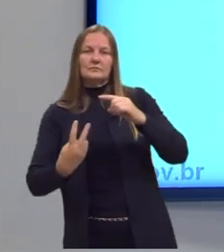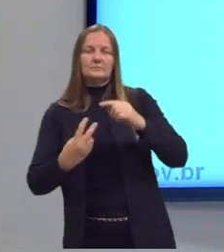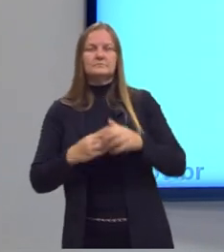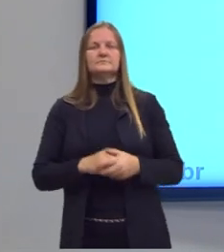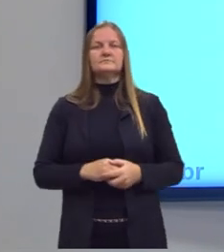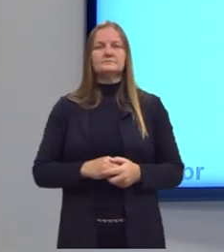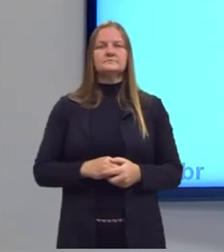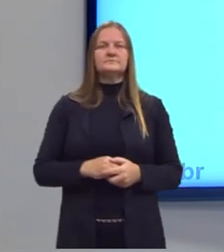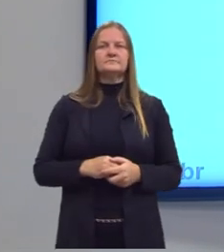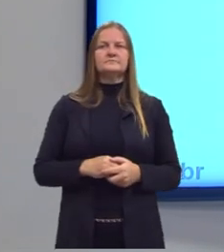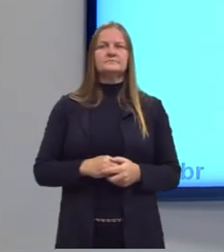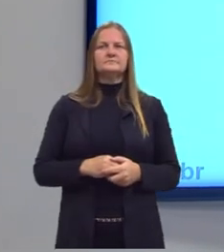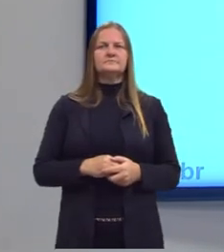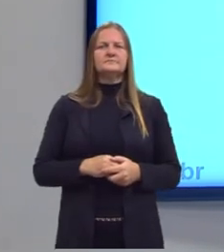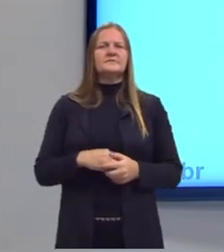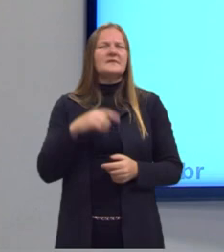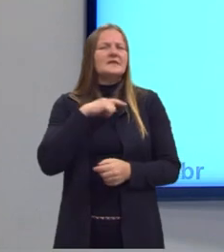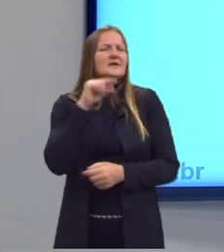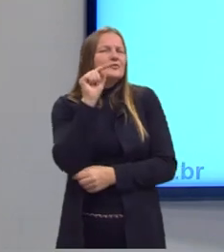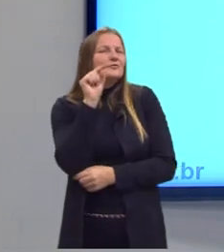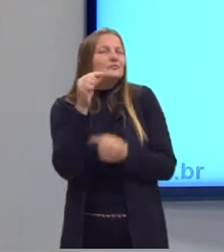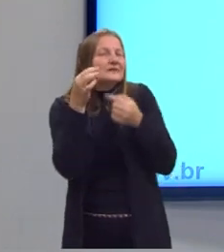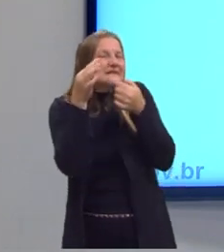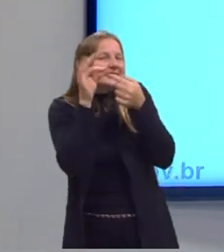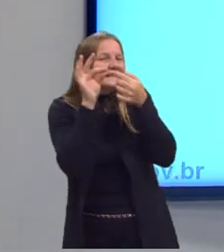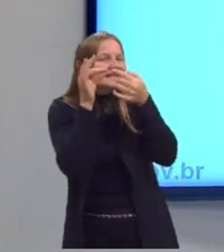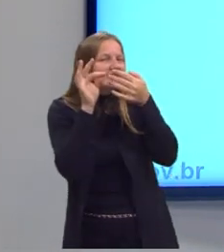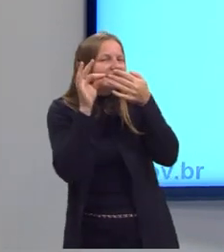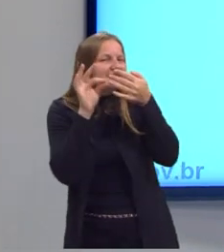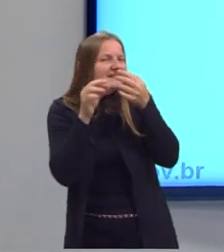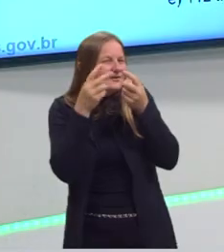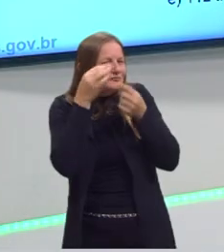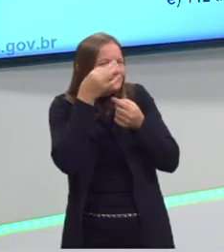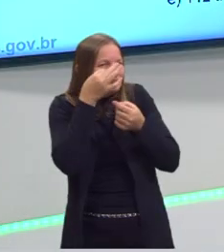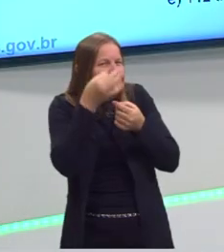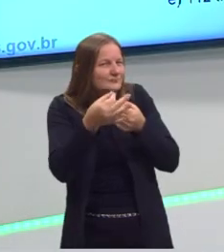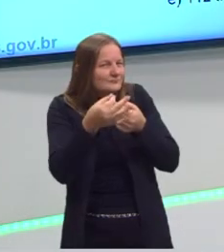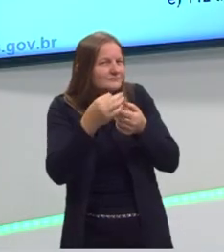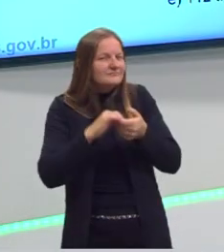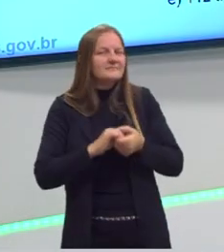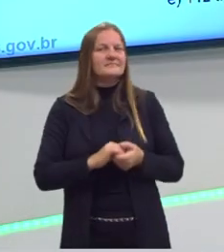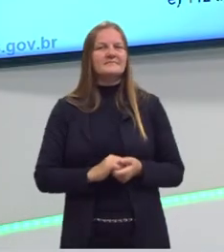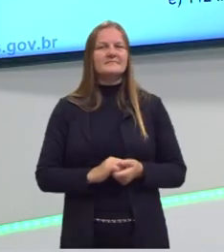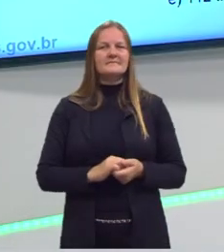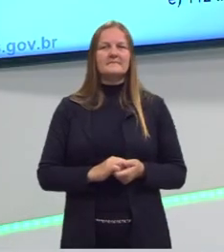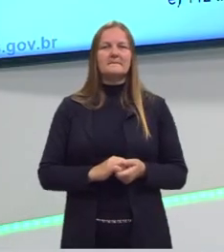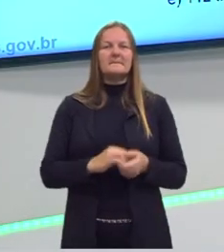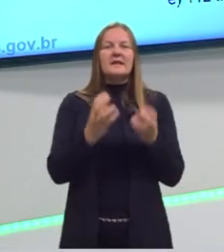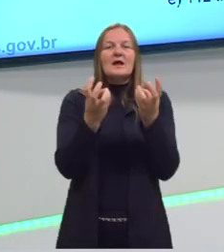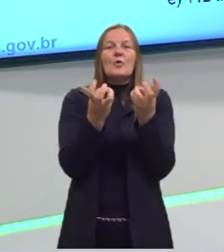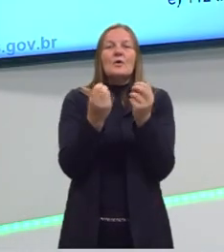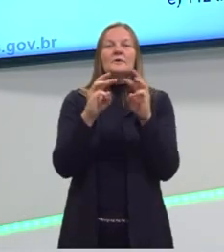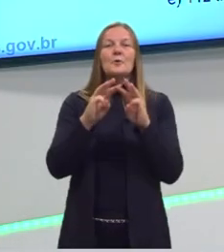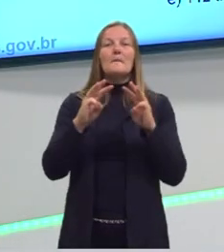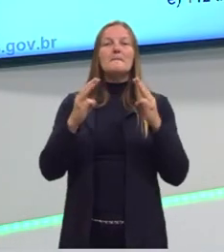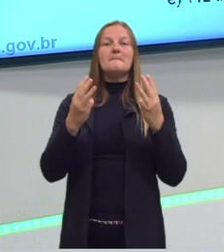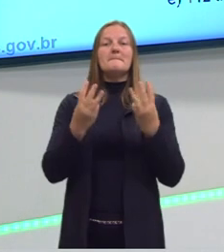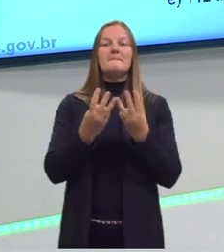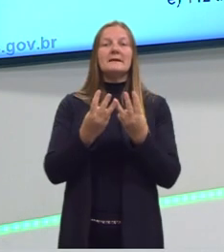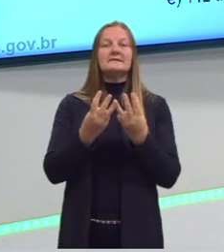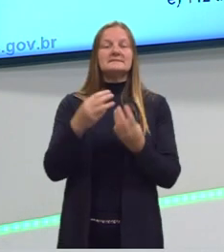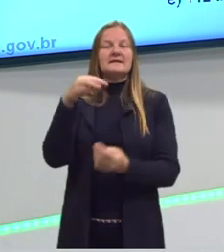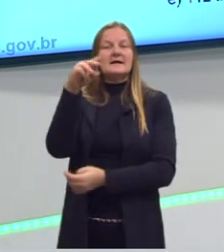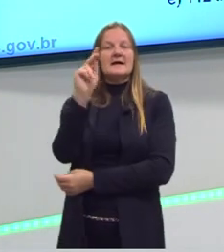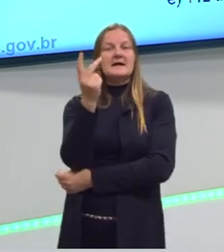Mas essa aqui tem uma questãozinha, um detalhezinho. Ele está dando a quantidade de massa da hematita.